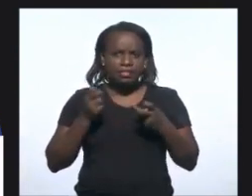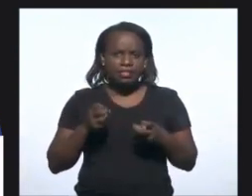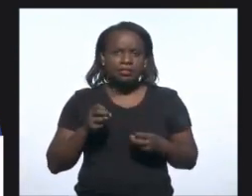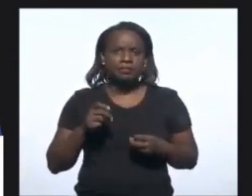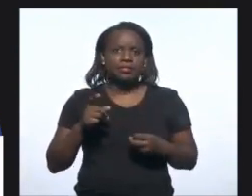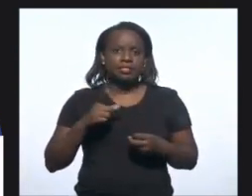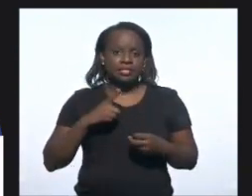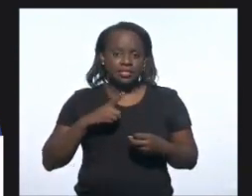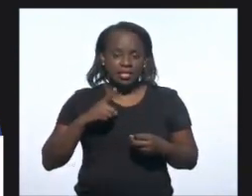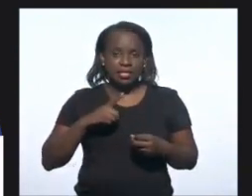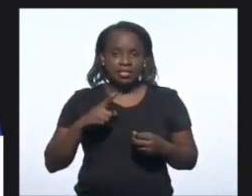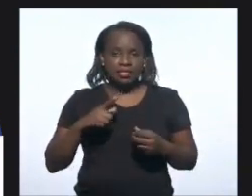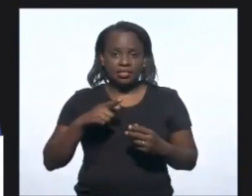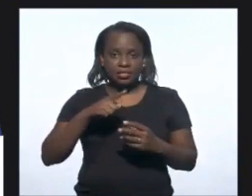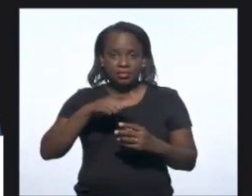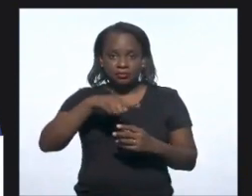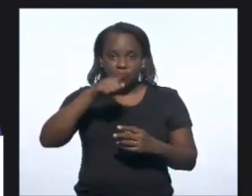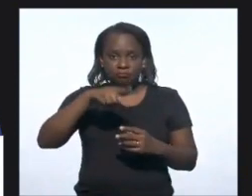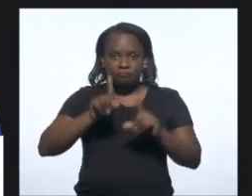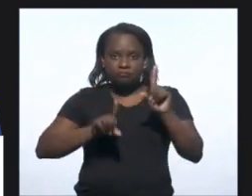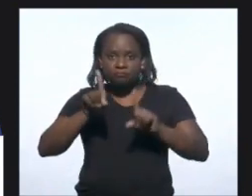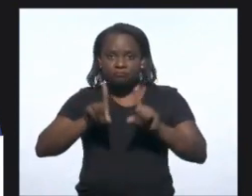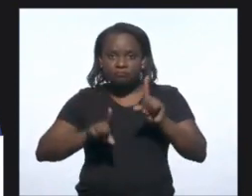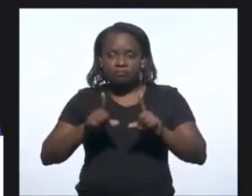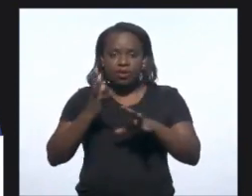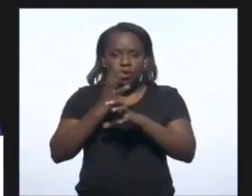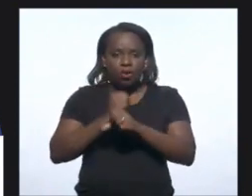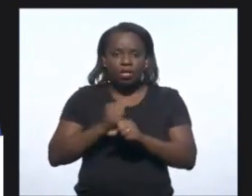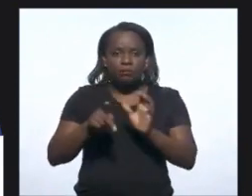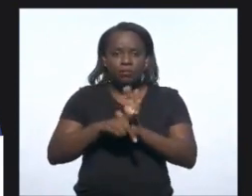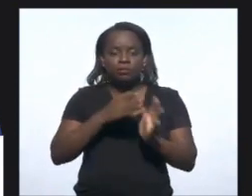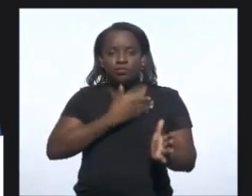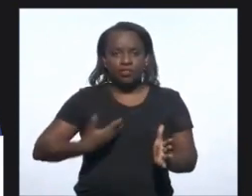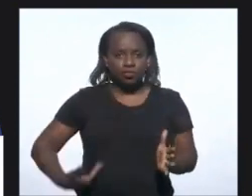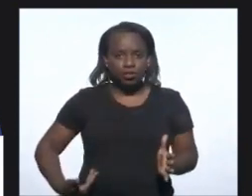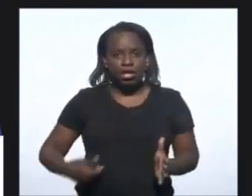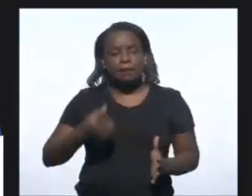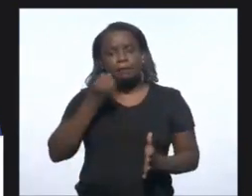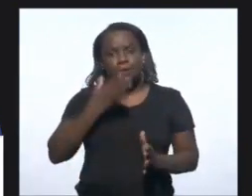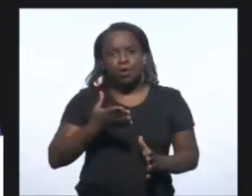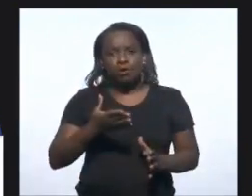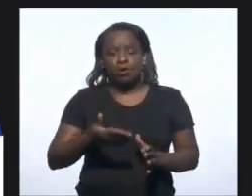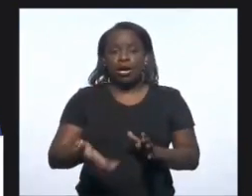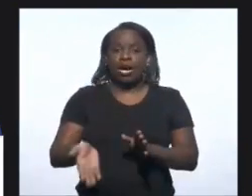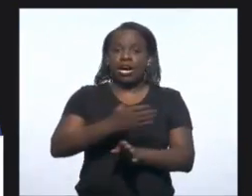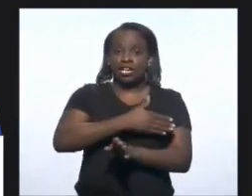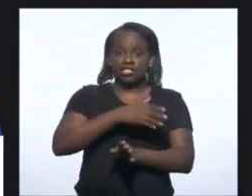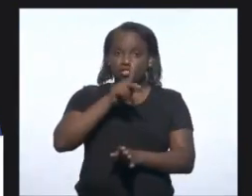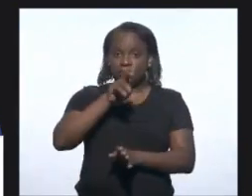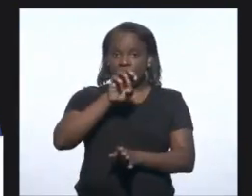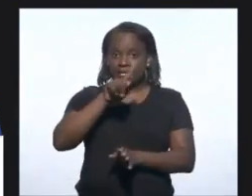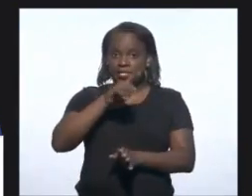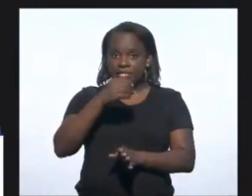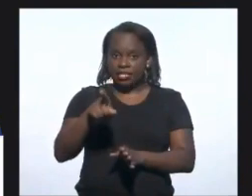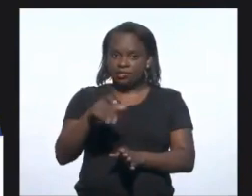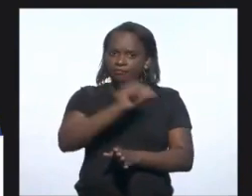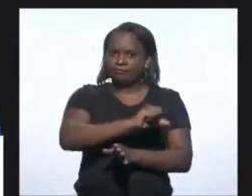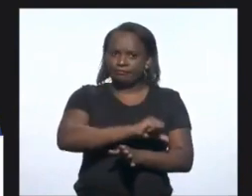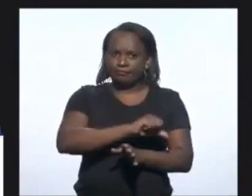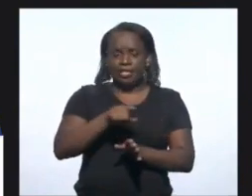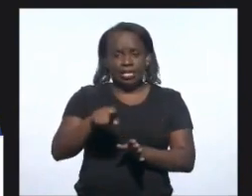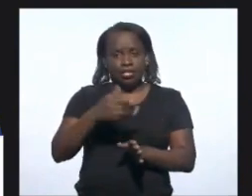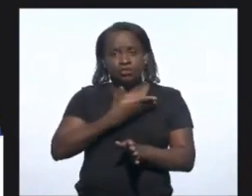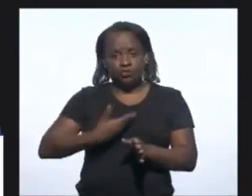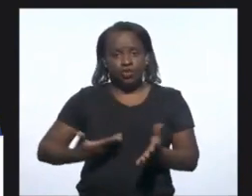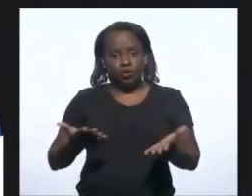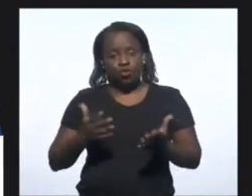que os índices das atuais contas do governador são melhores que das contas do governador Pesão, aprovadas no